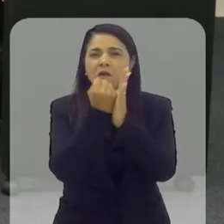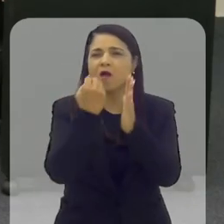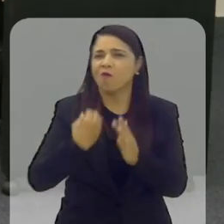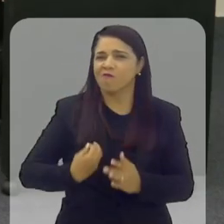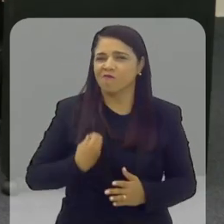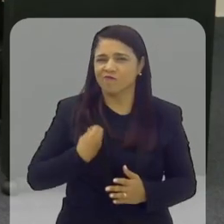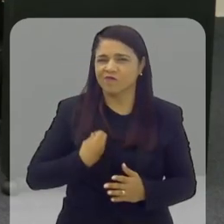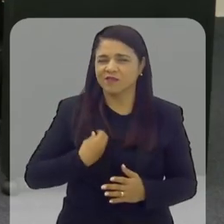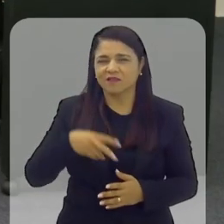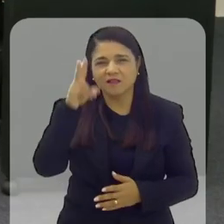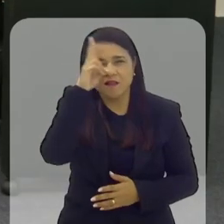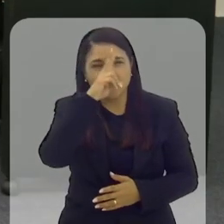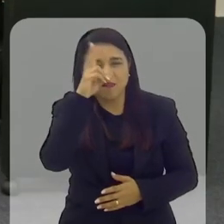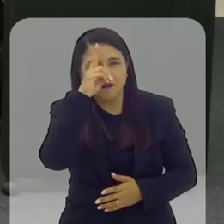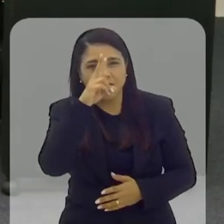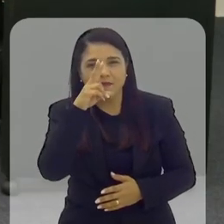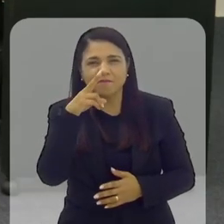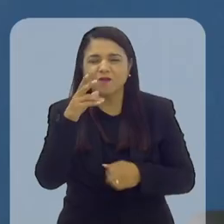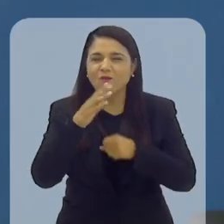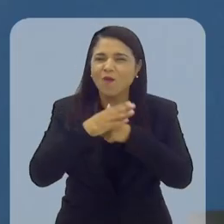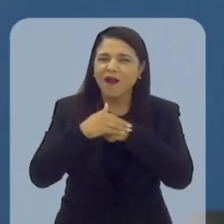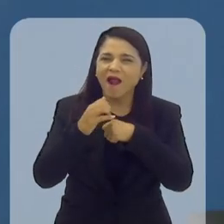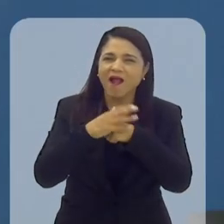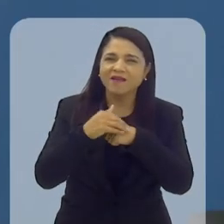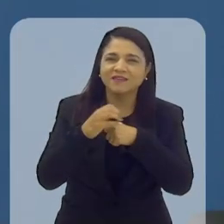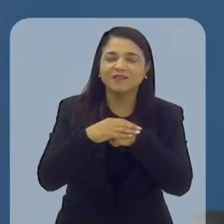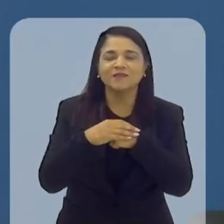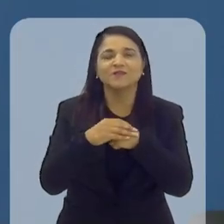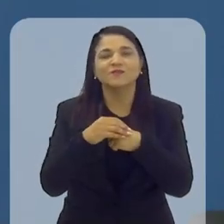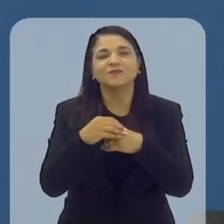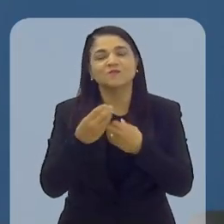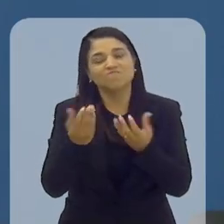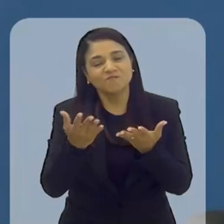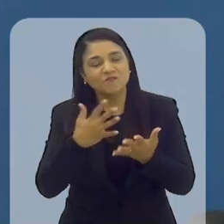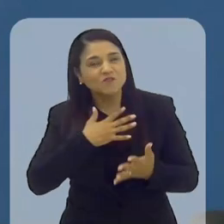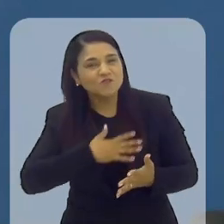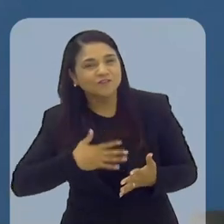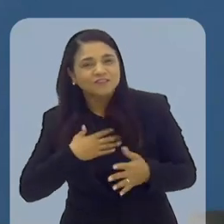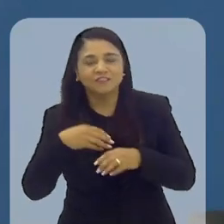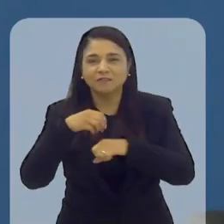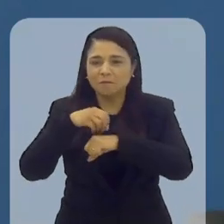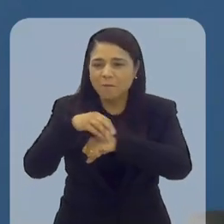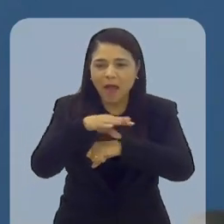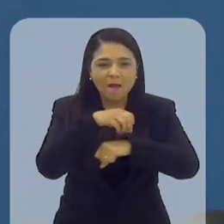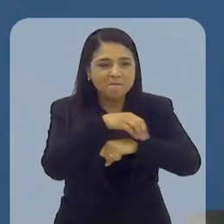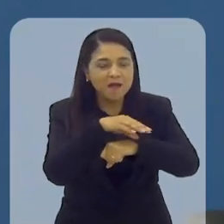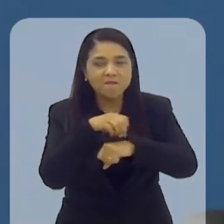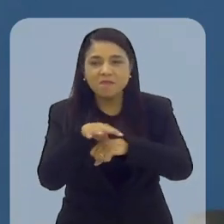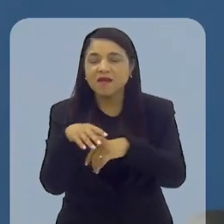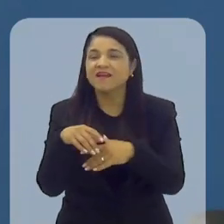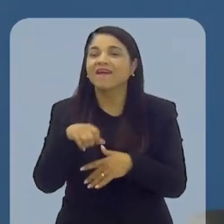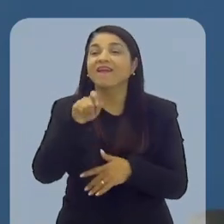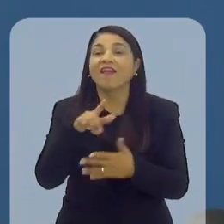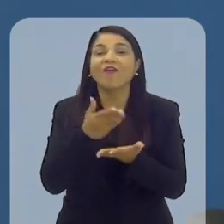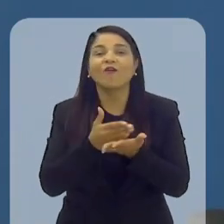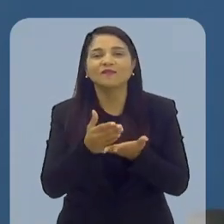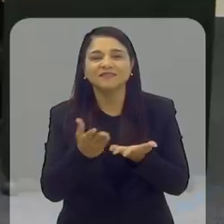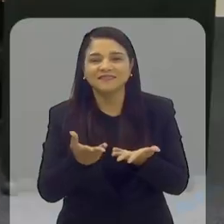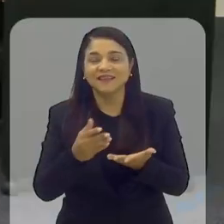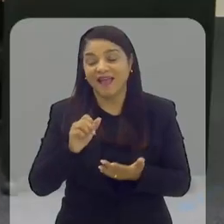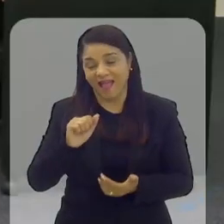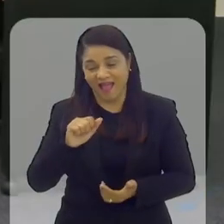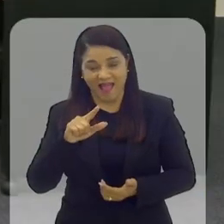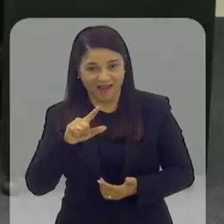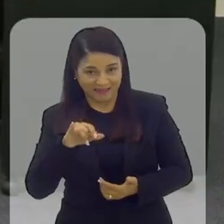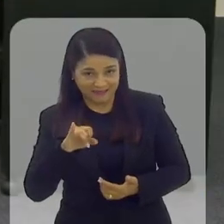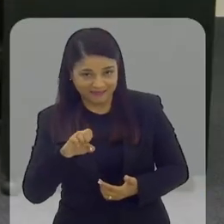marcante, que vocês lembram dessa história com carinho e que gostariam de compartilhar aqui para a gente. Quem quer começar? Bom, eu